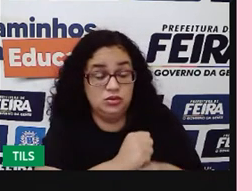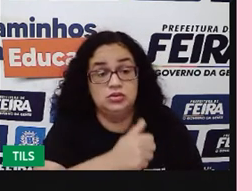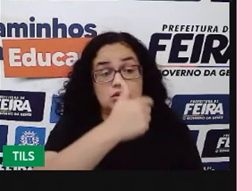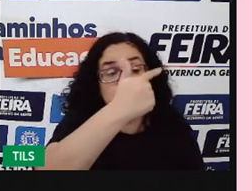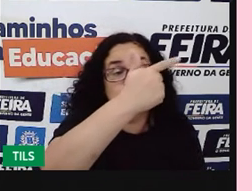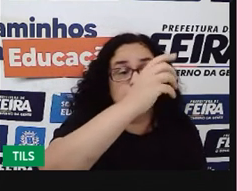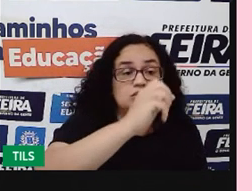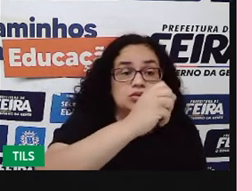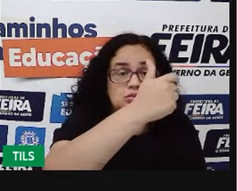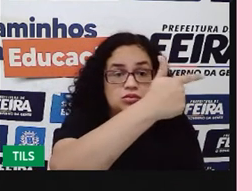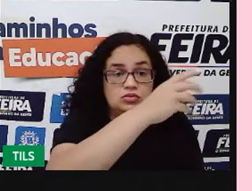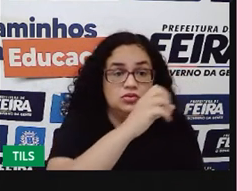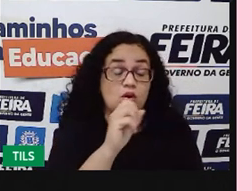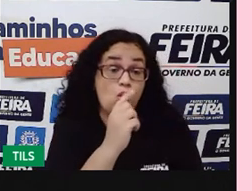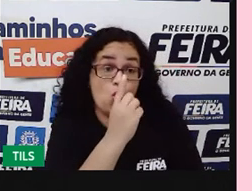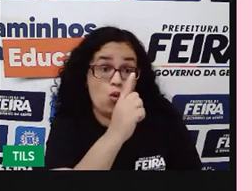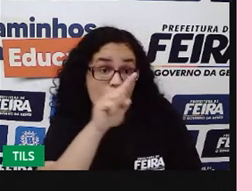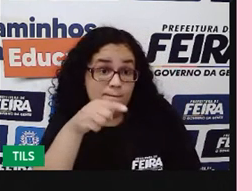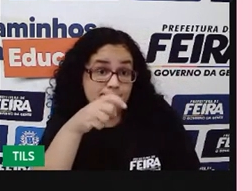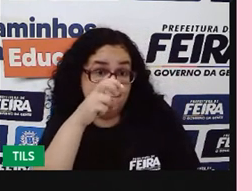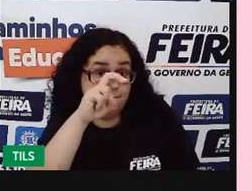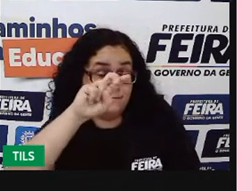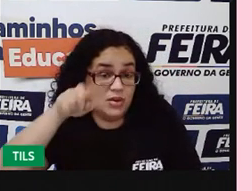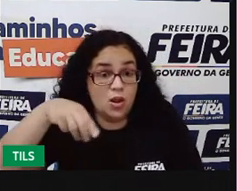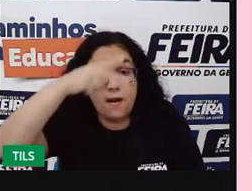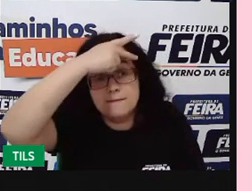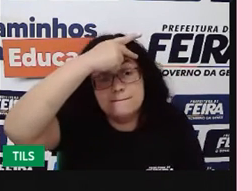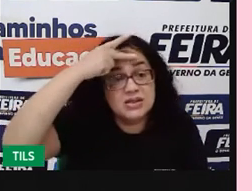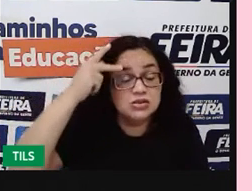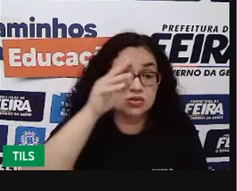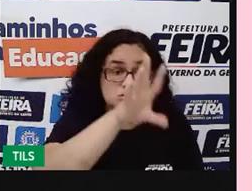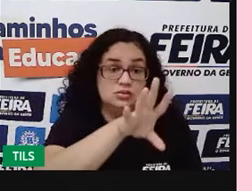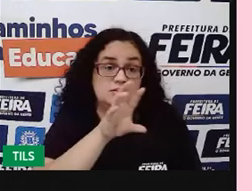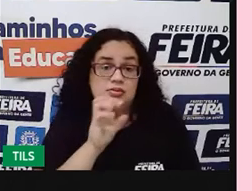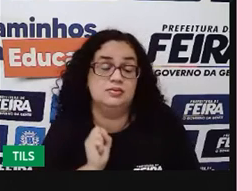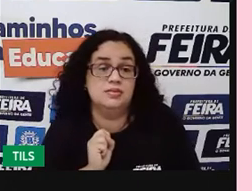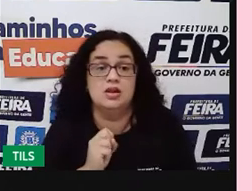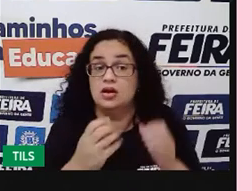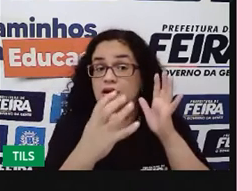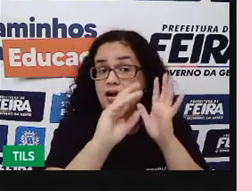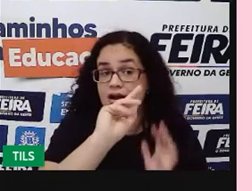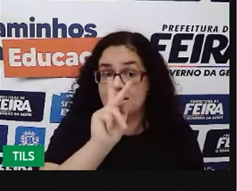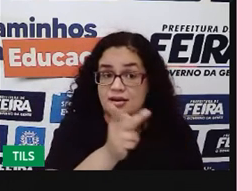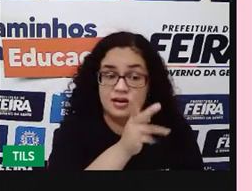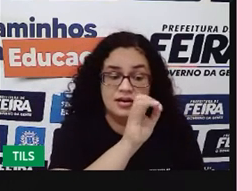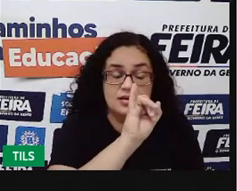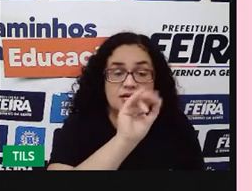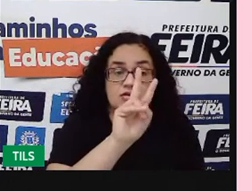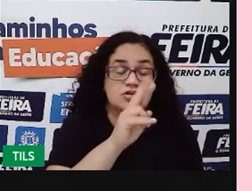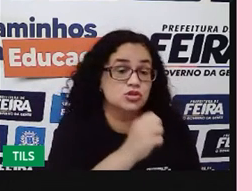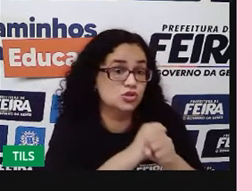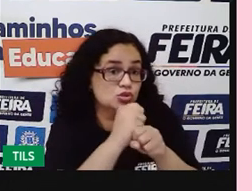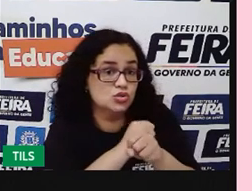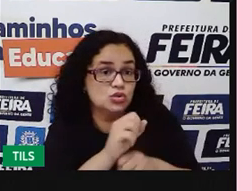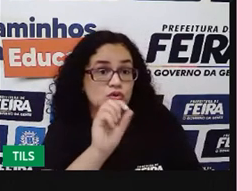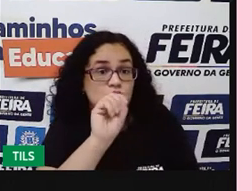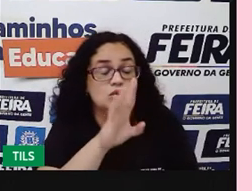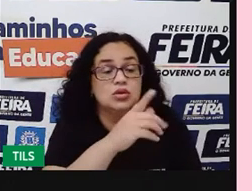nós temos um milhão e meio de pessoas infectadas pelo HIV só no ano de 2020.